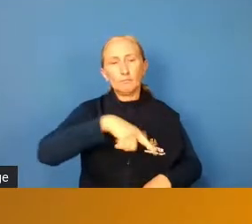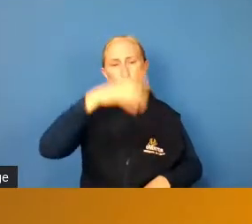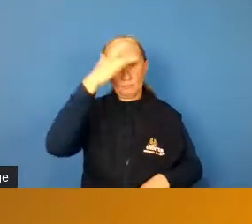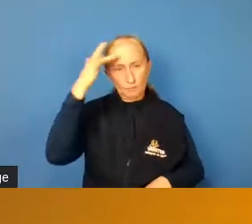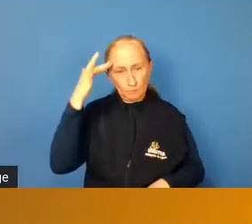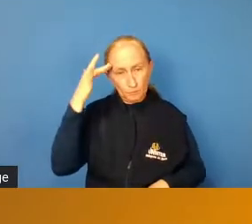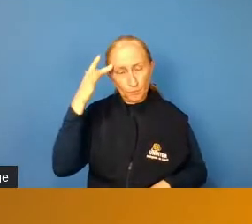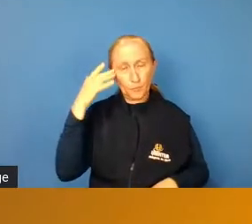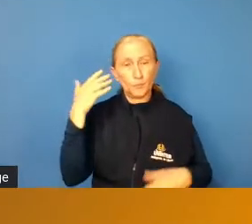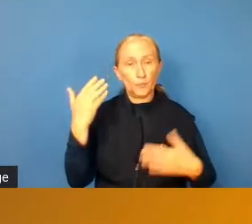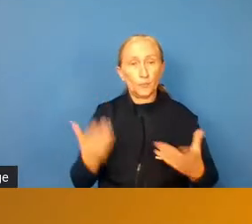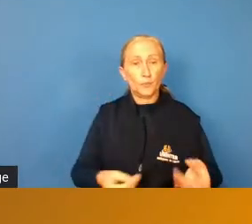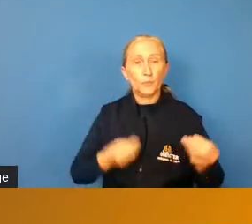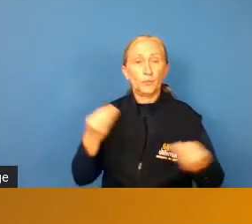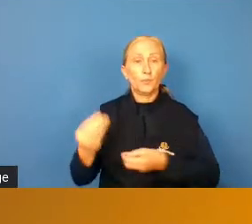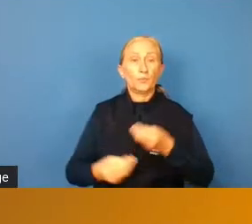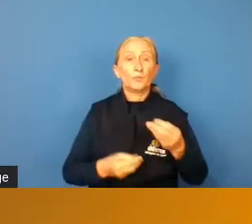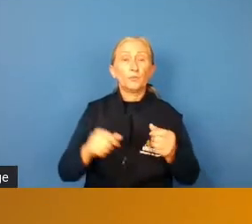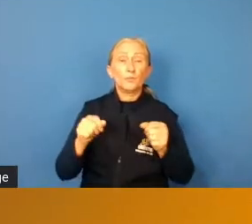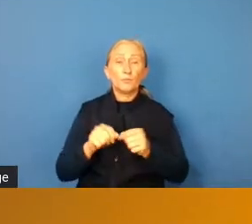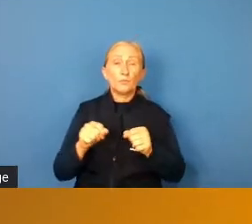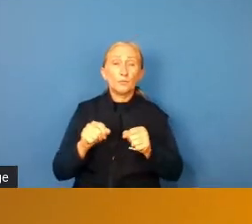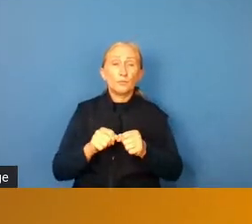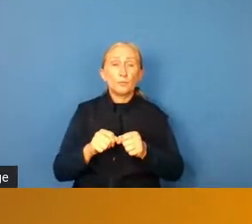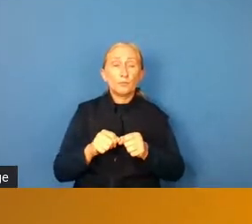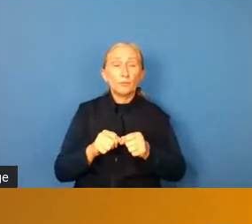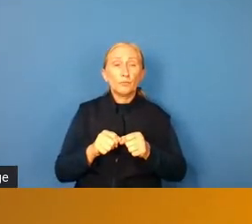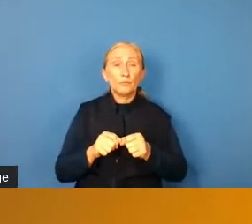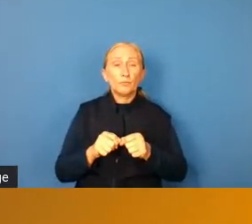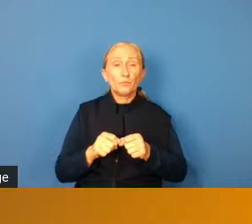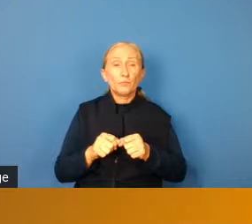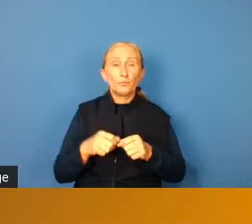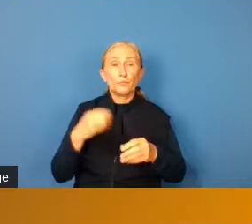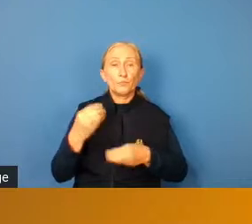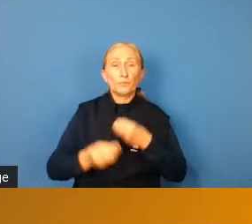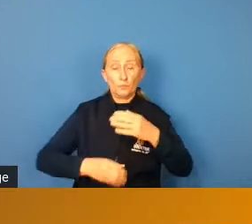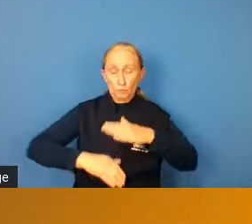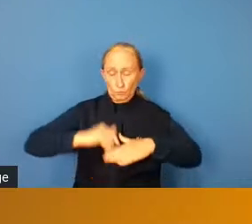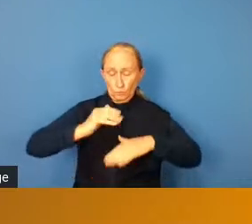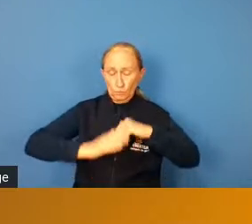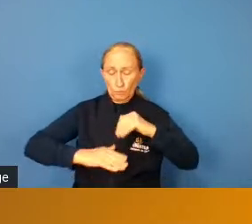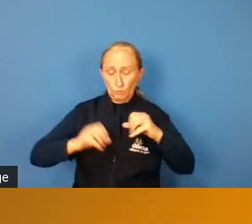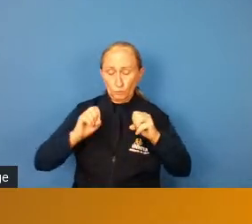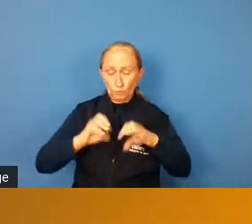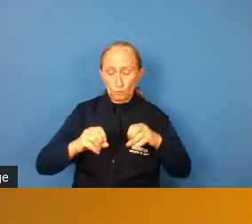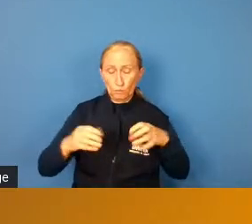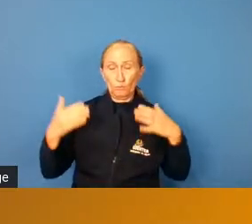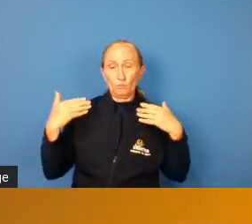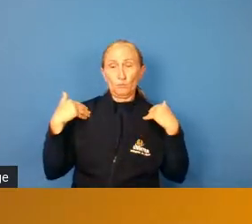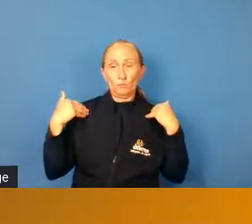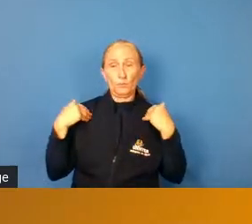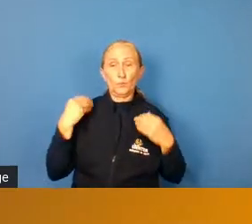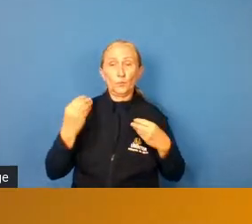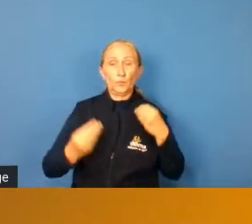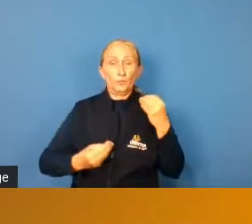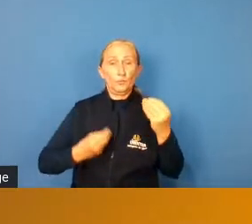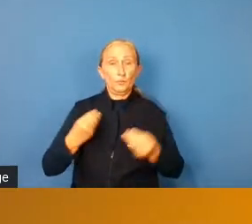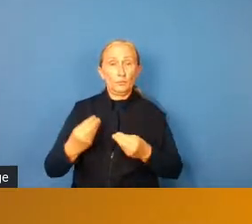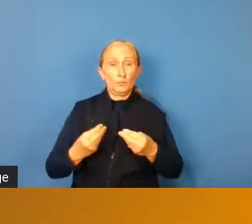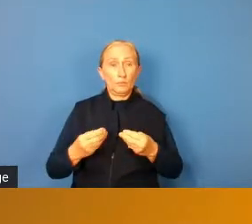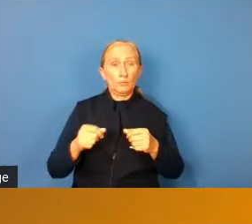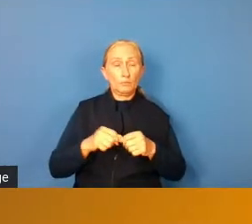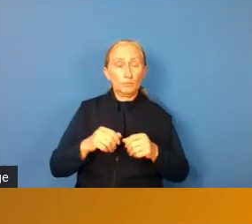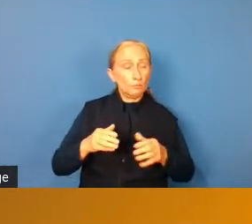Então, como que a gente vai, como profissional de educação física, como que a gente vai